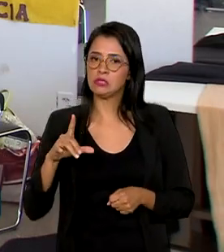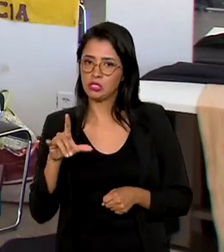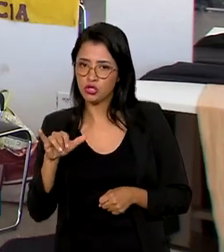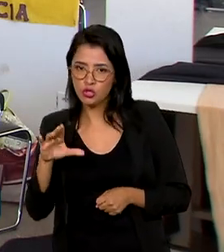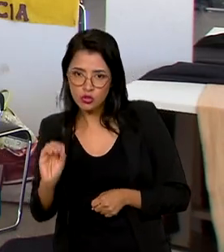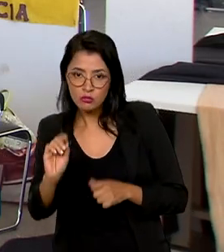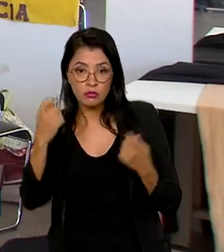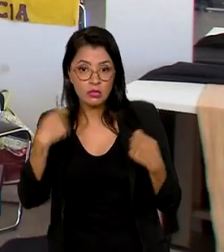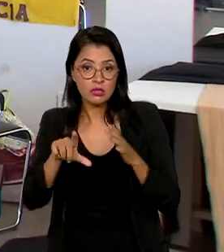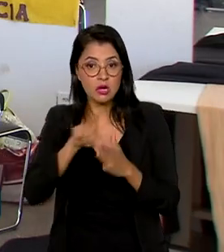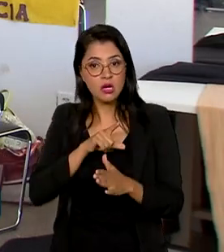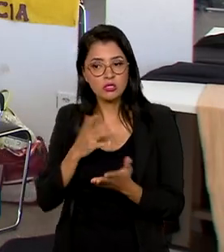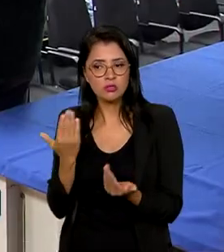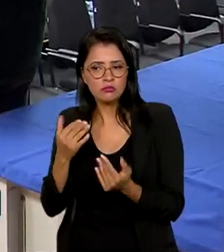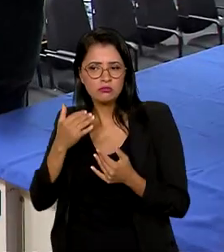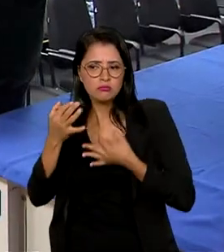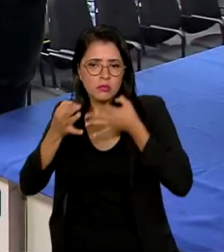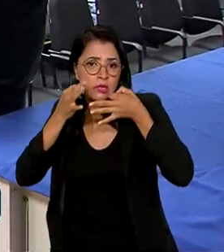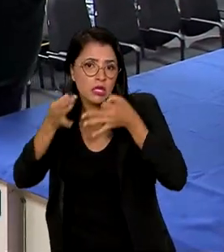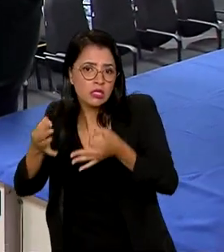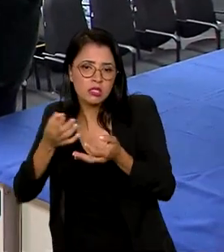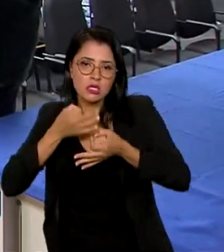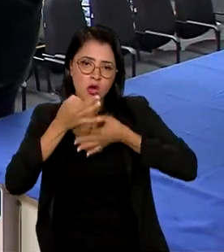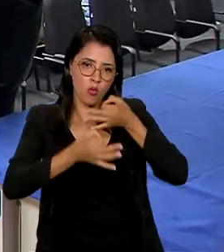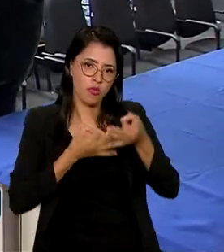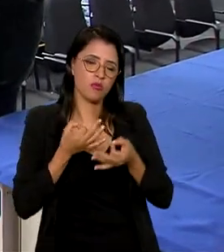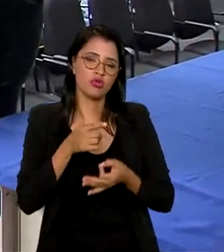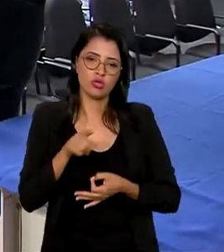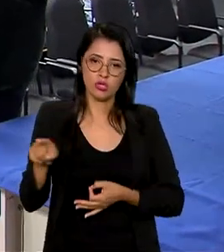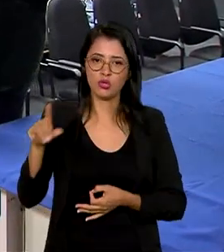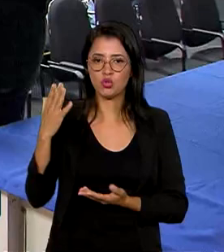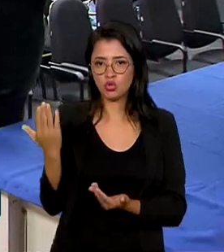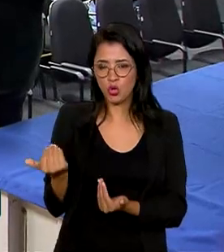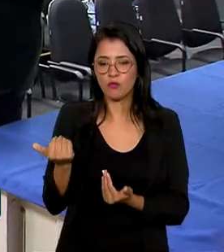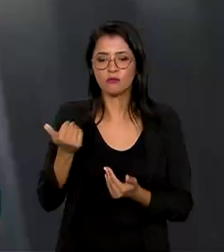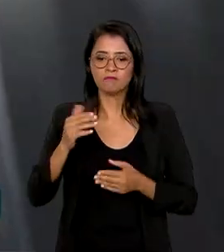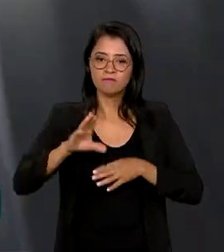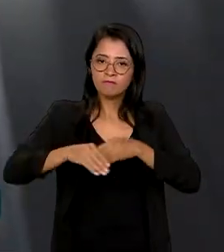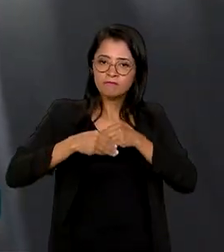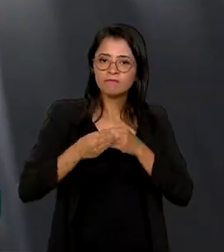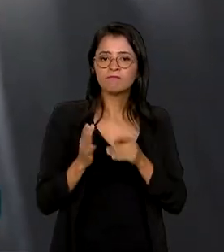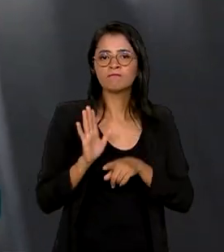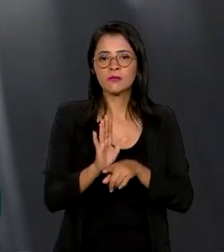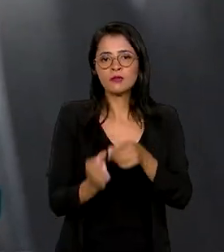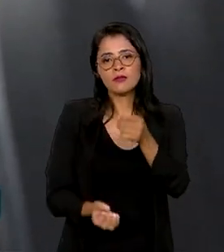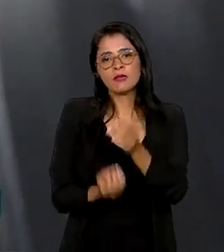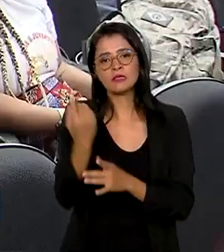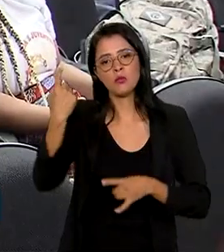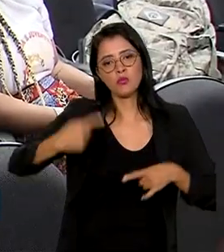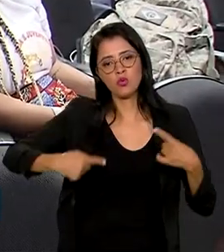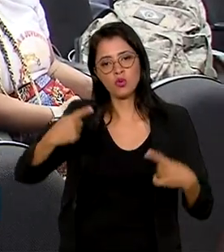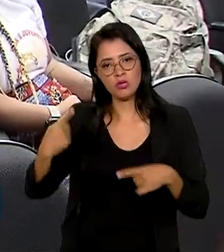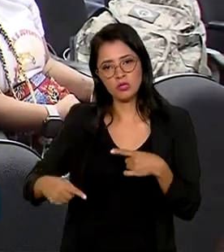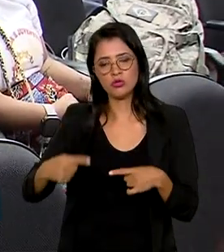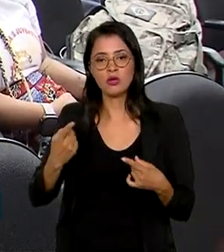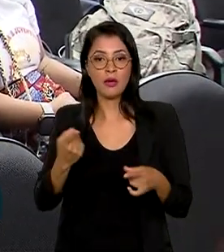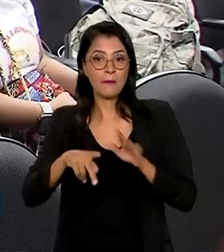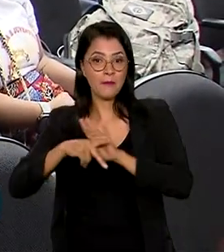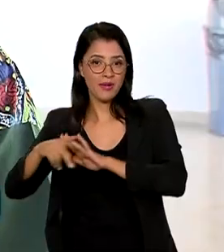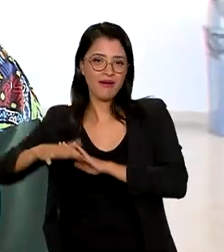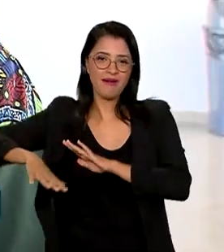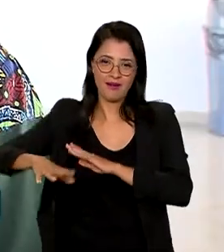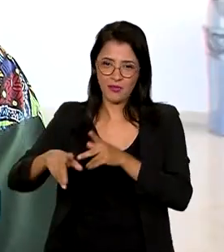preciso ouvir esses jovens. As contribuições vão ajudar na formulação de políticas públicas para essa